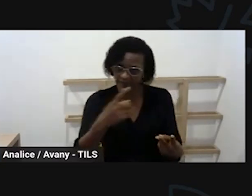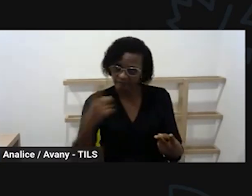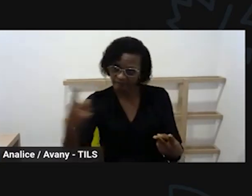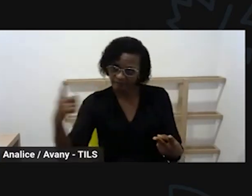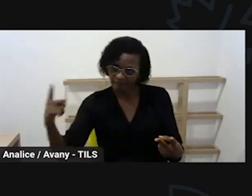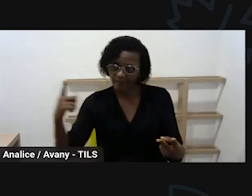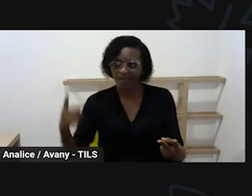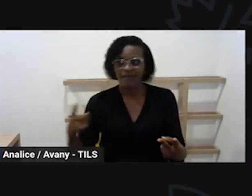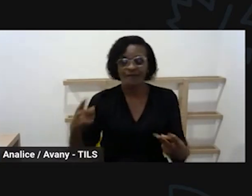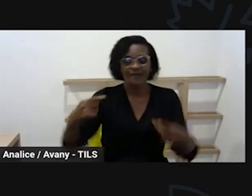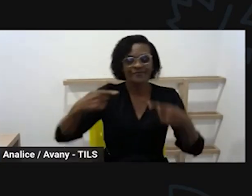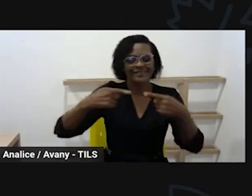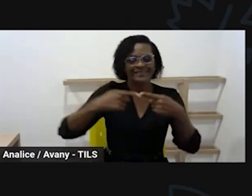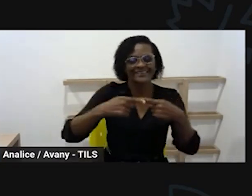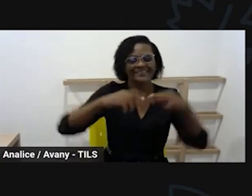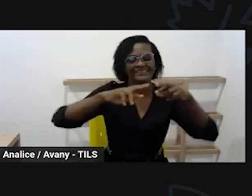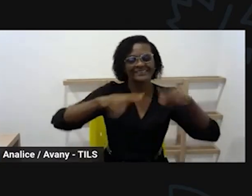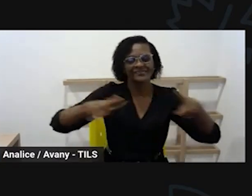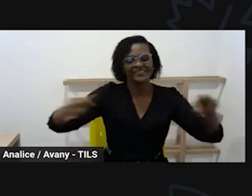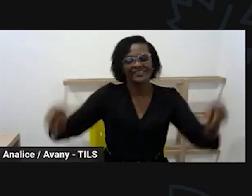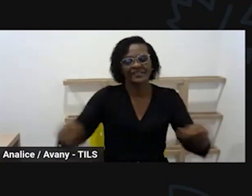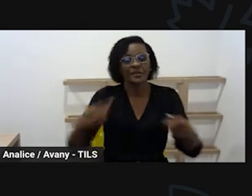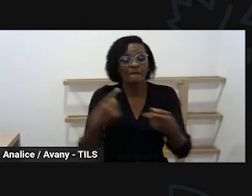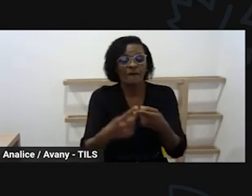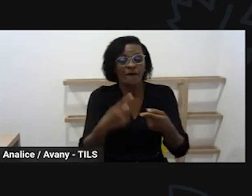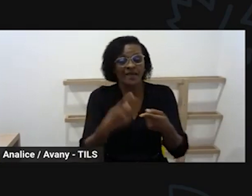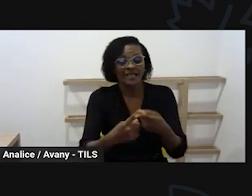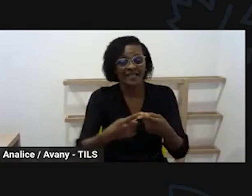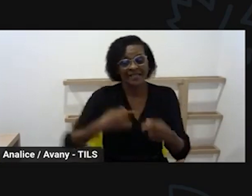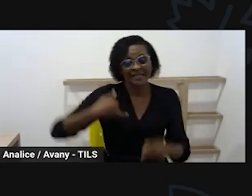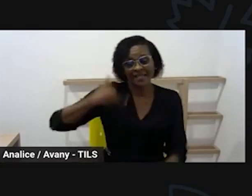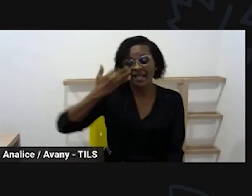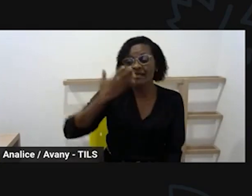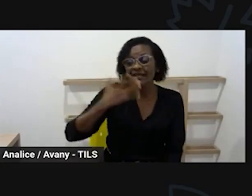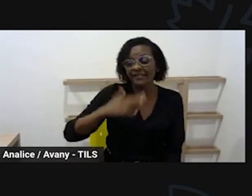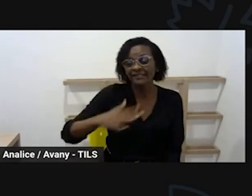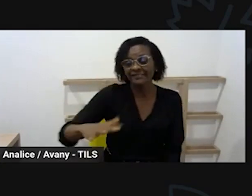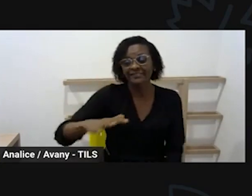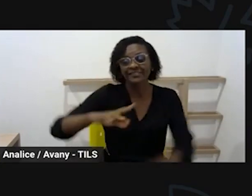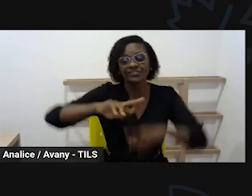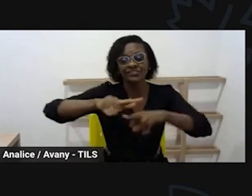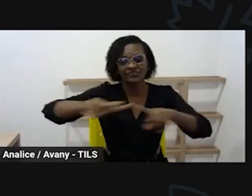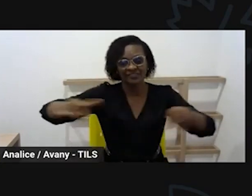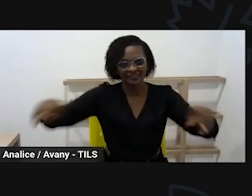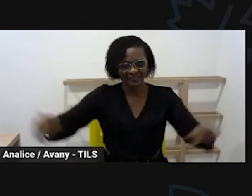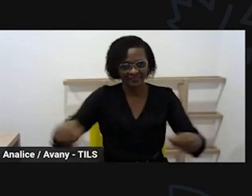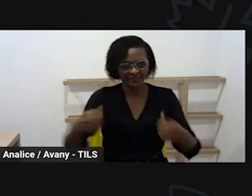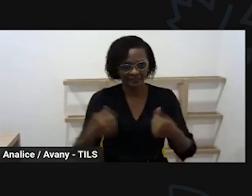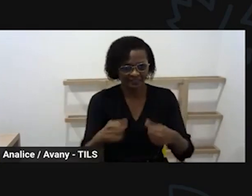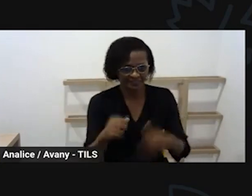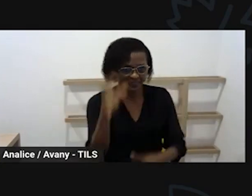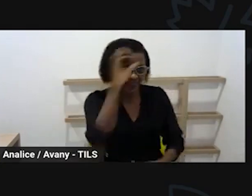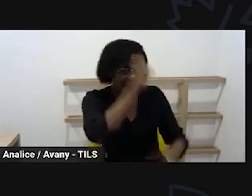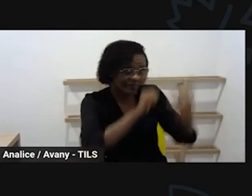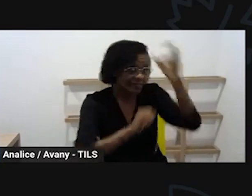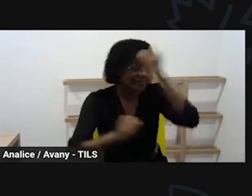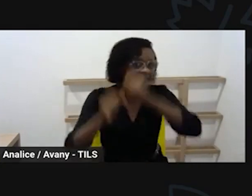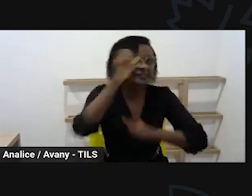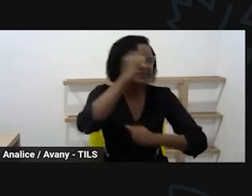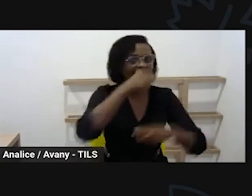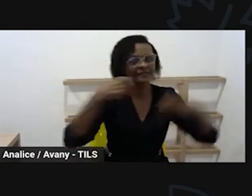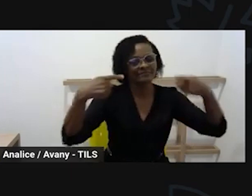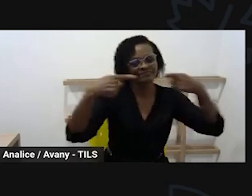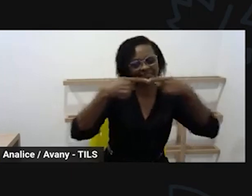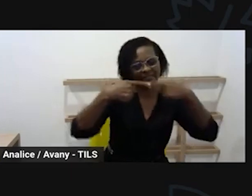professor F1 que fica com o projeto ele fica nos dias que ele está na escola e desenvolve o projeto como eu já falei o F2 foi uma sequência e